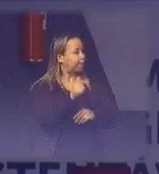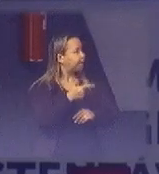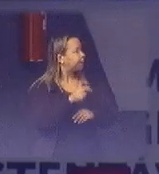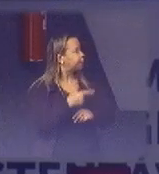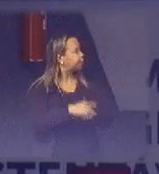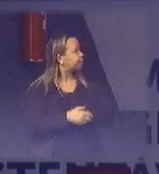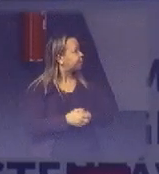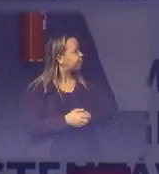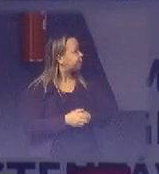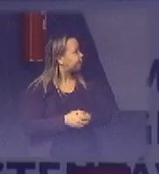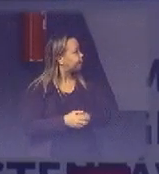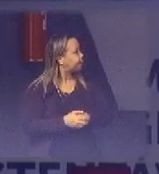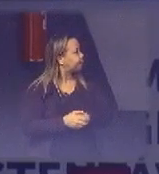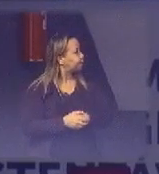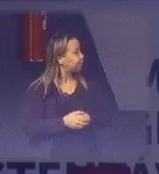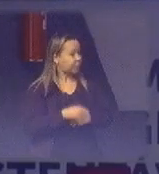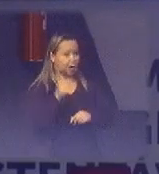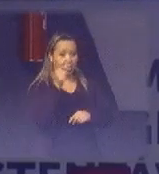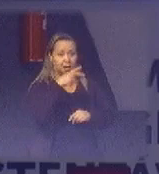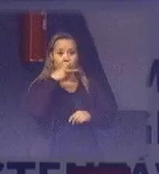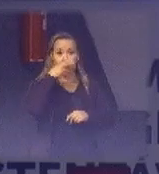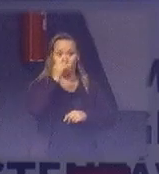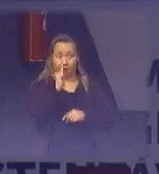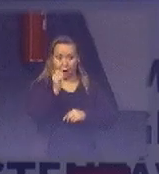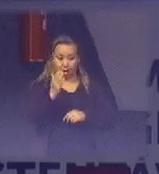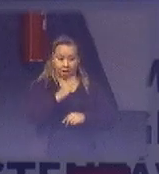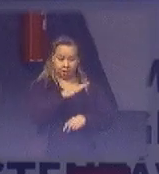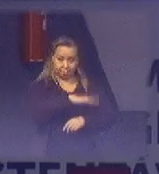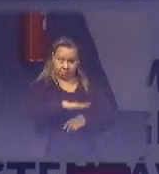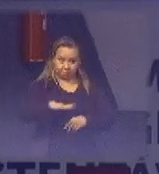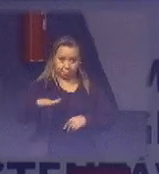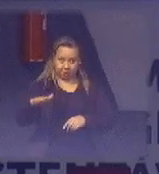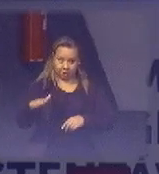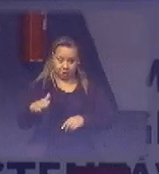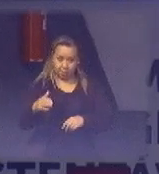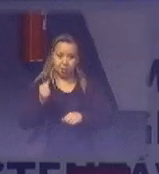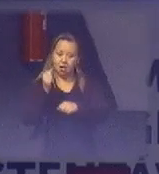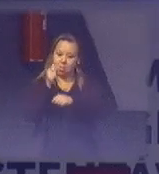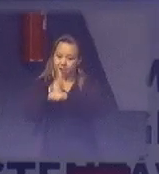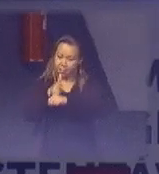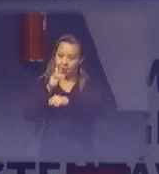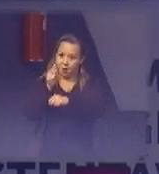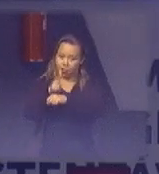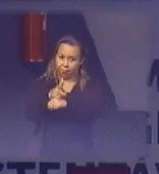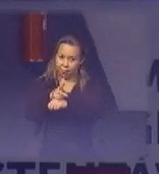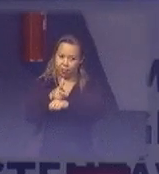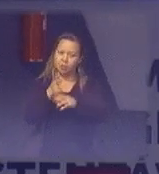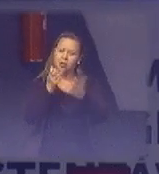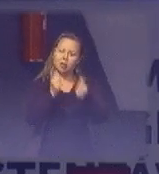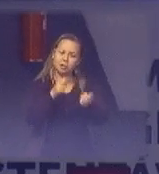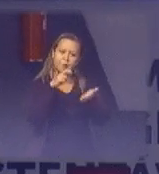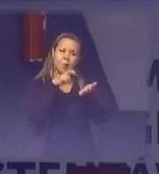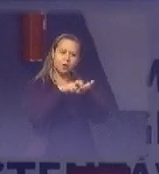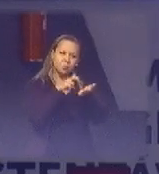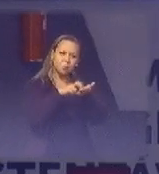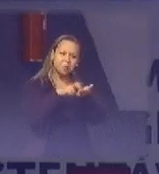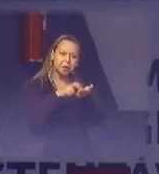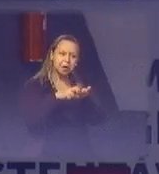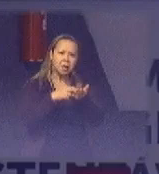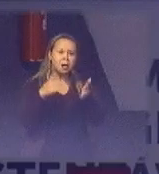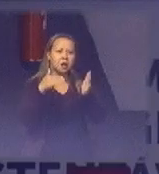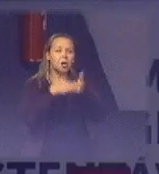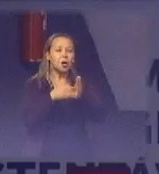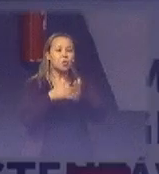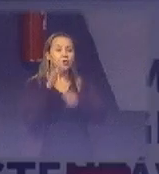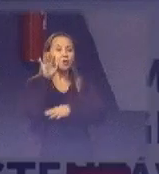É. Bom, isso aí é o pai da Ana Vitória. Ele me mandou o vídeo no dia que ela recebeu. Ela recebeu pela manhã, quando foi... No final da